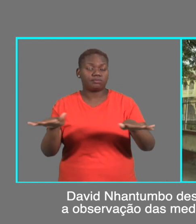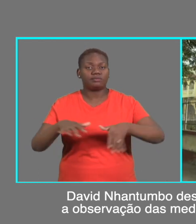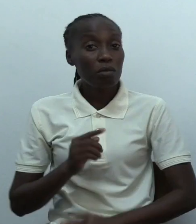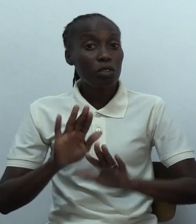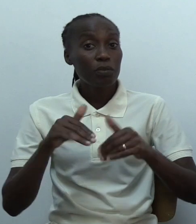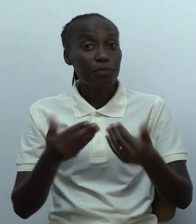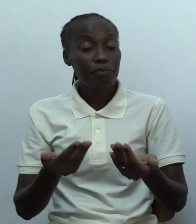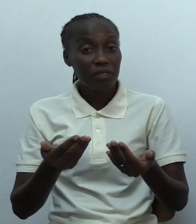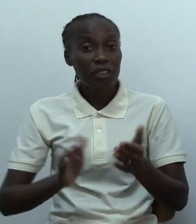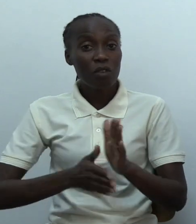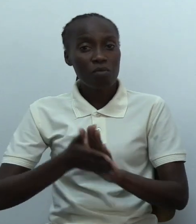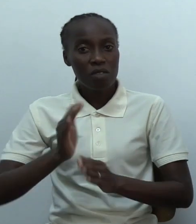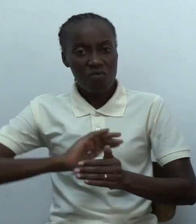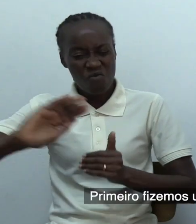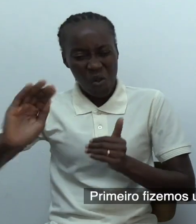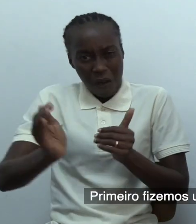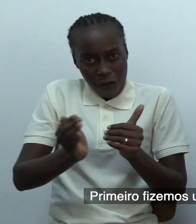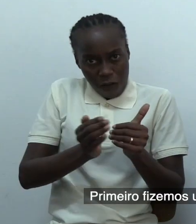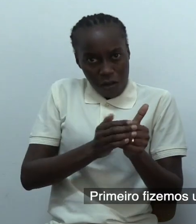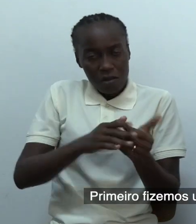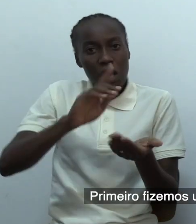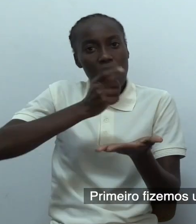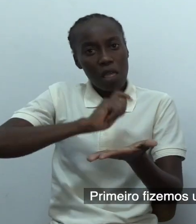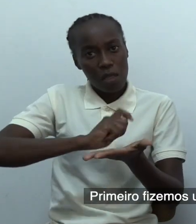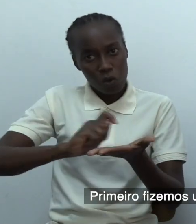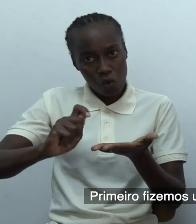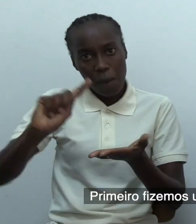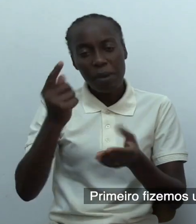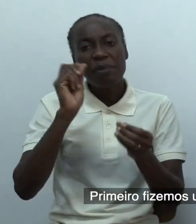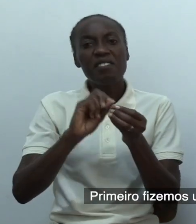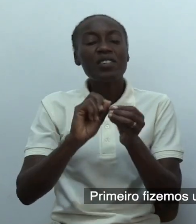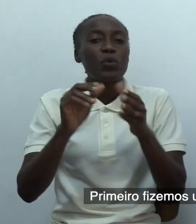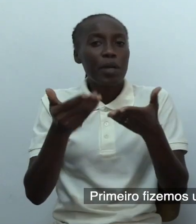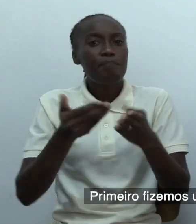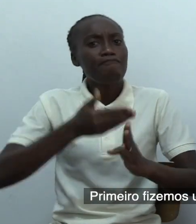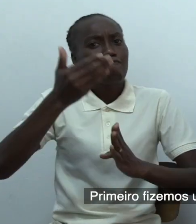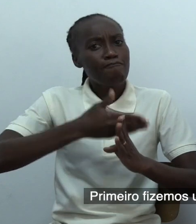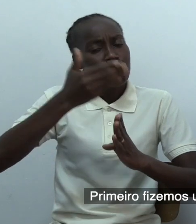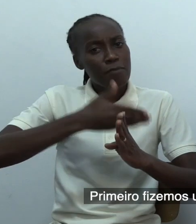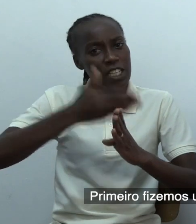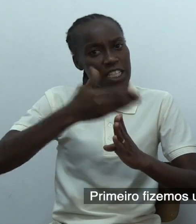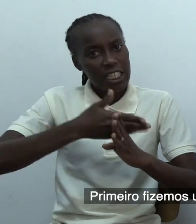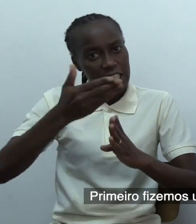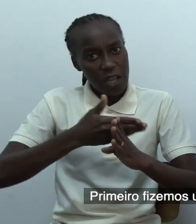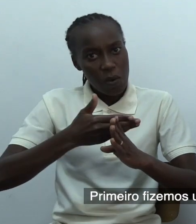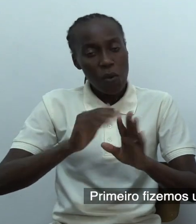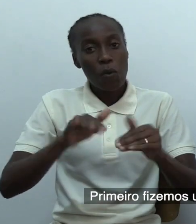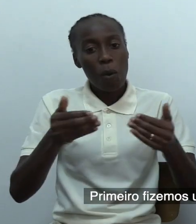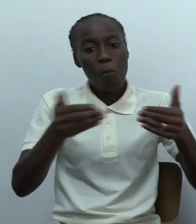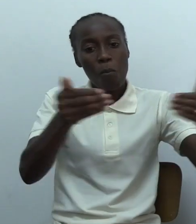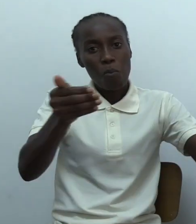coronavírus. Na soma das aulas, primeiro fizemos o ensaio da formação das turmas,